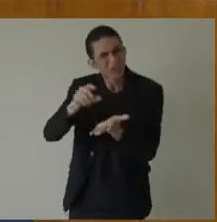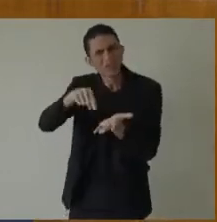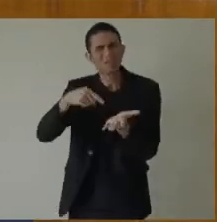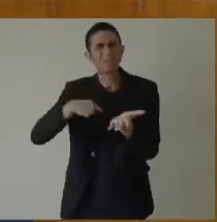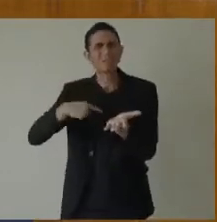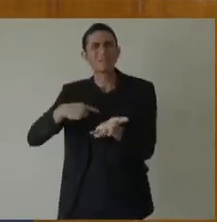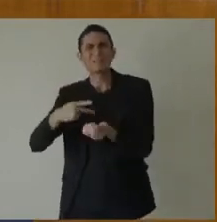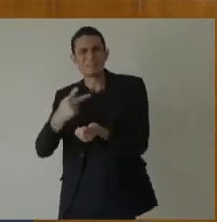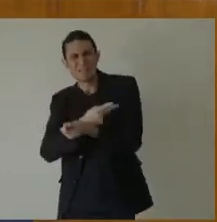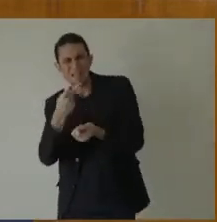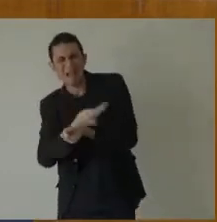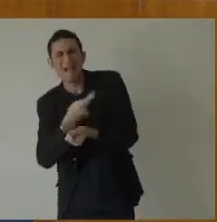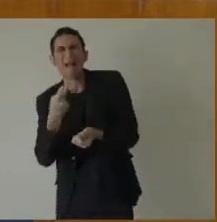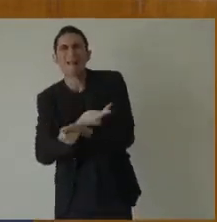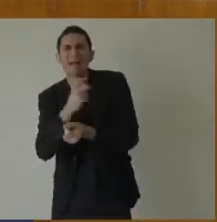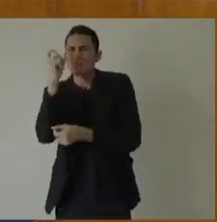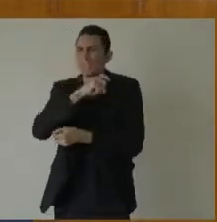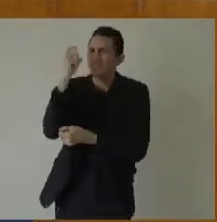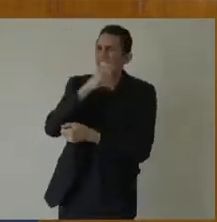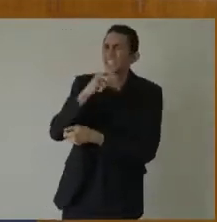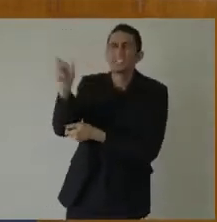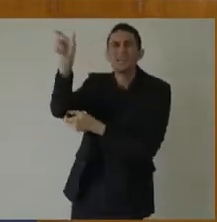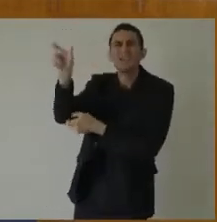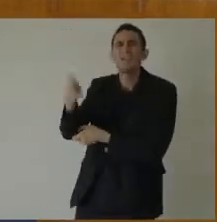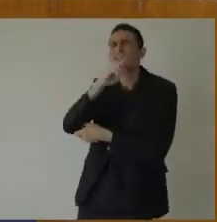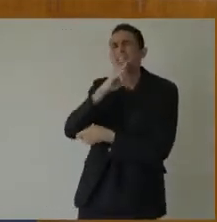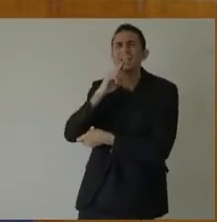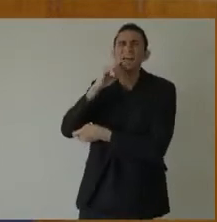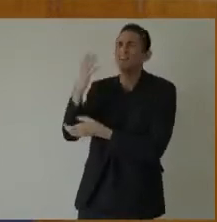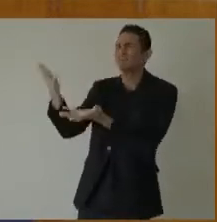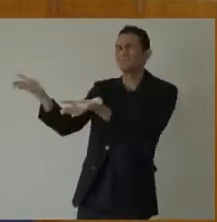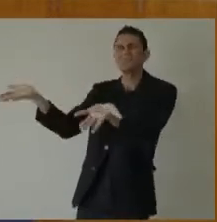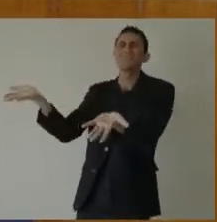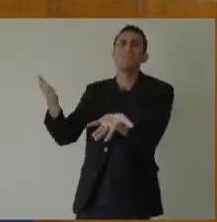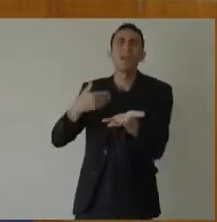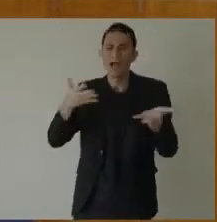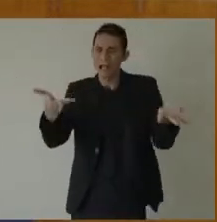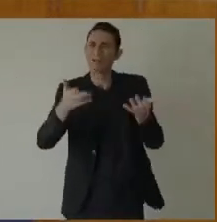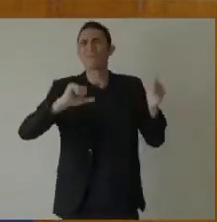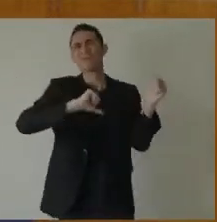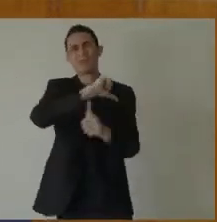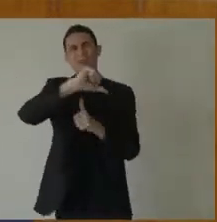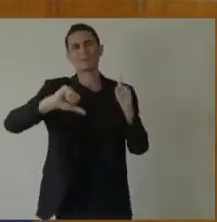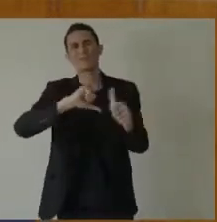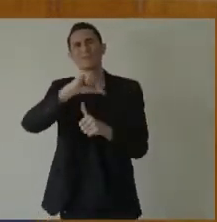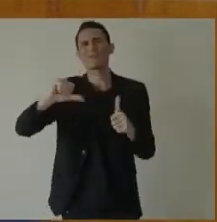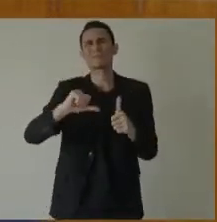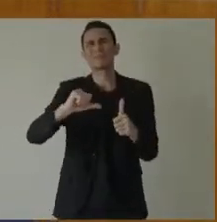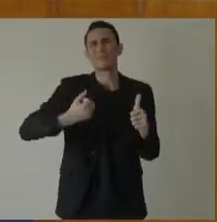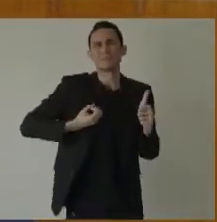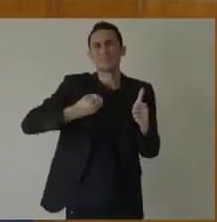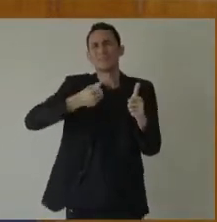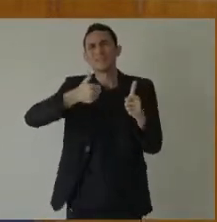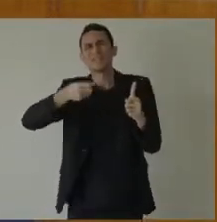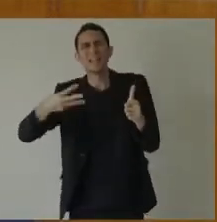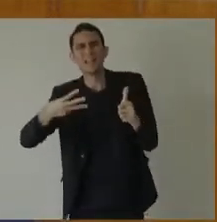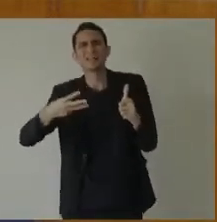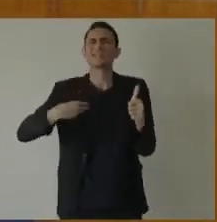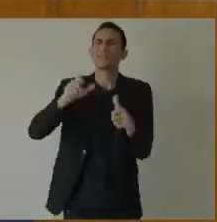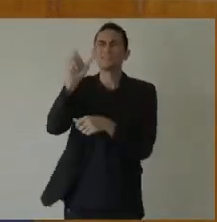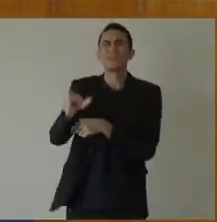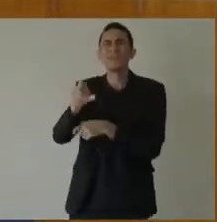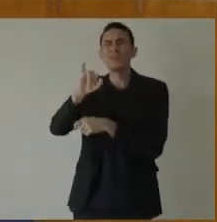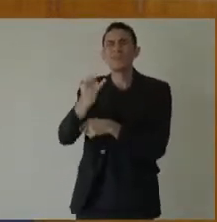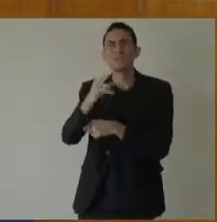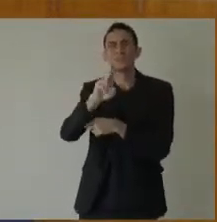Agora é hora da mudança, é o 12, é o Juraci, nós temos que tirar essa quadrilha que está em Roraima e colocando